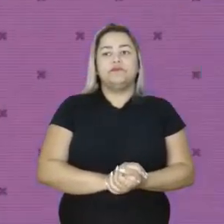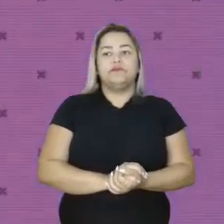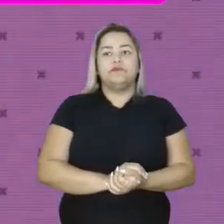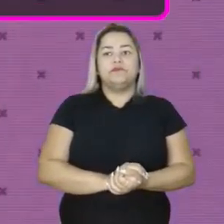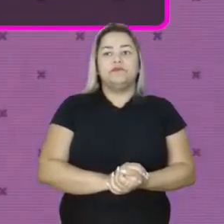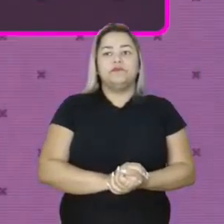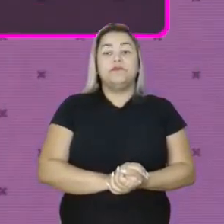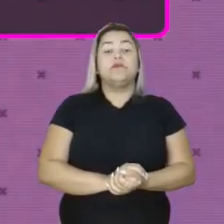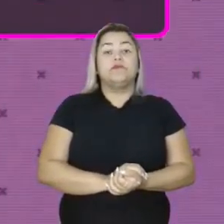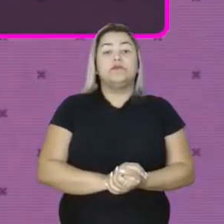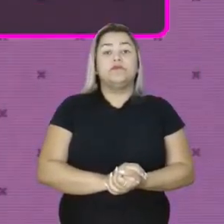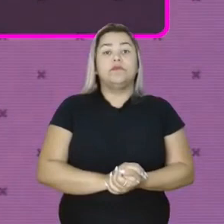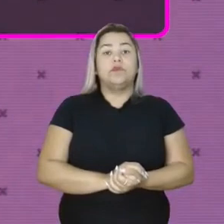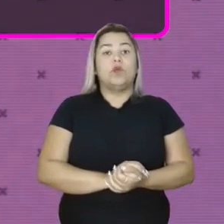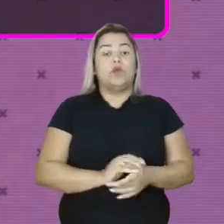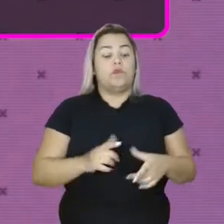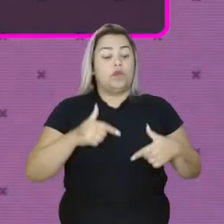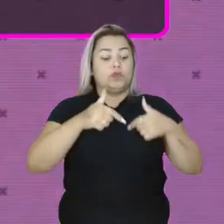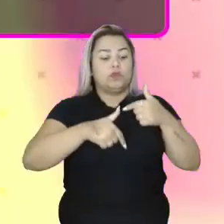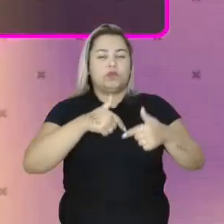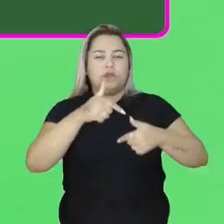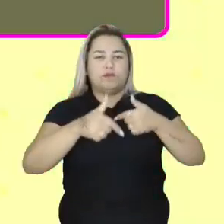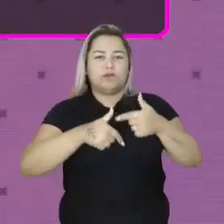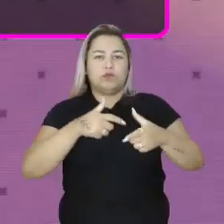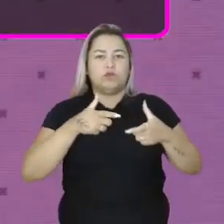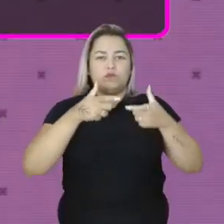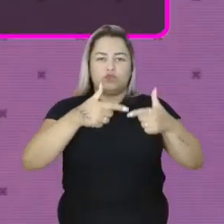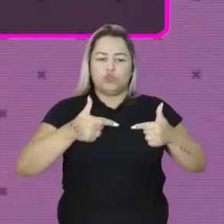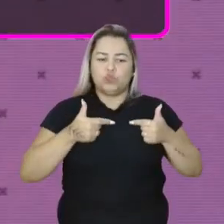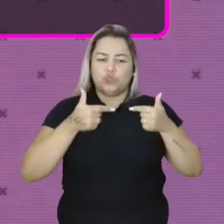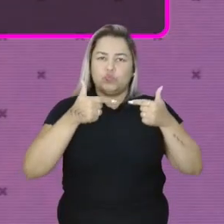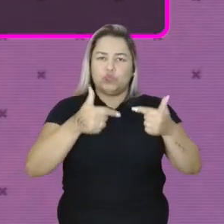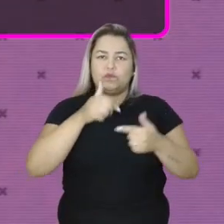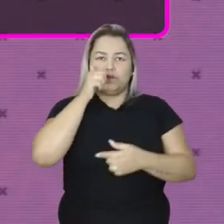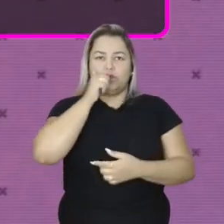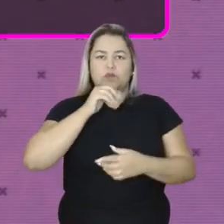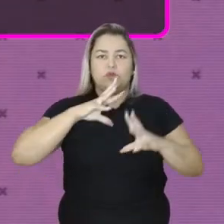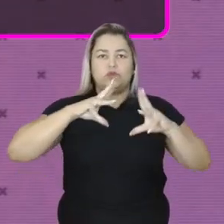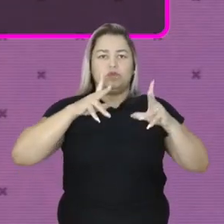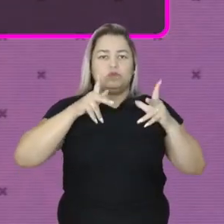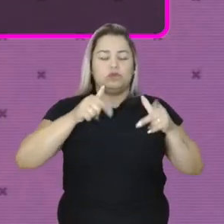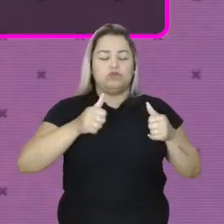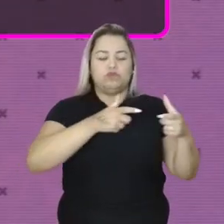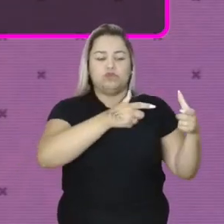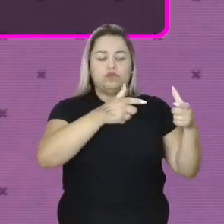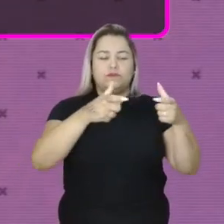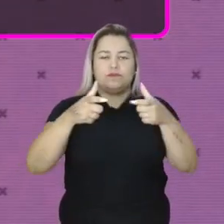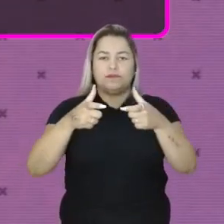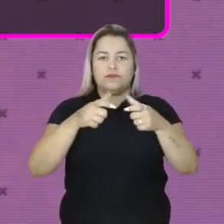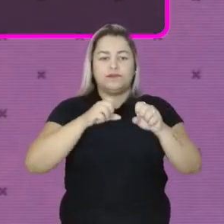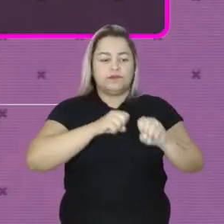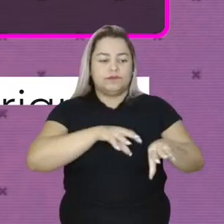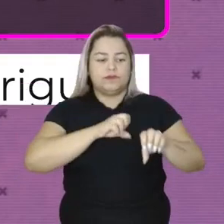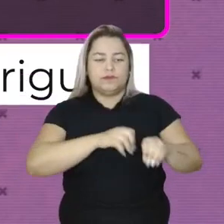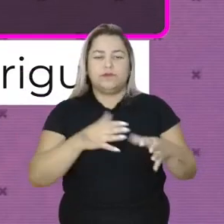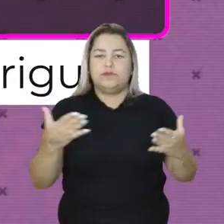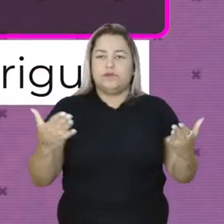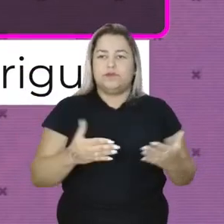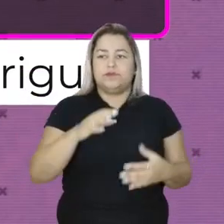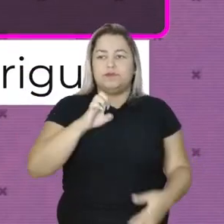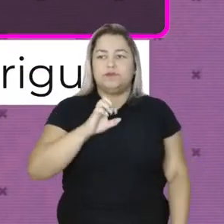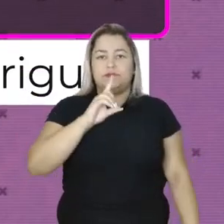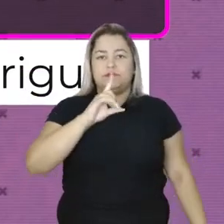O mercado de trabalho foi um espaço de luta Para as mulheres em todos os campos E na aula de hoje Edjane